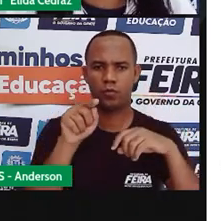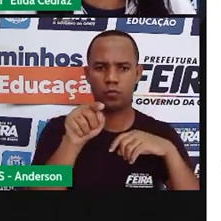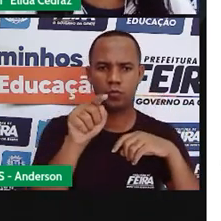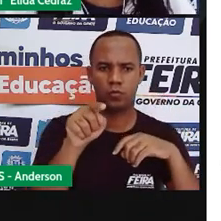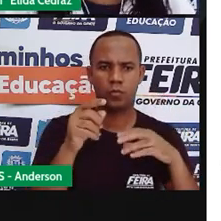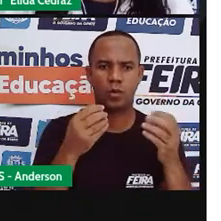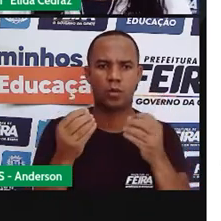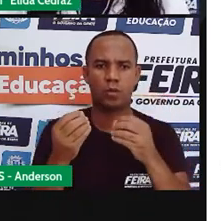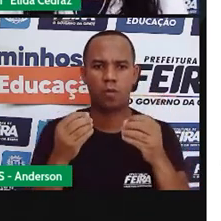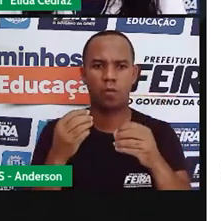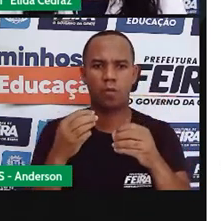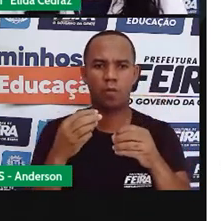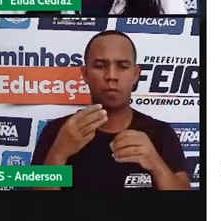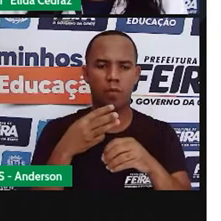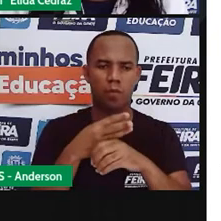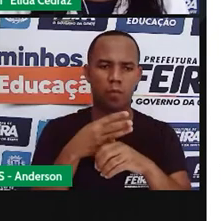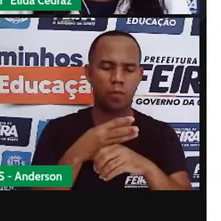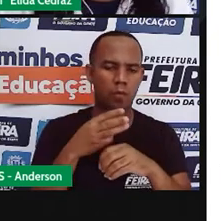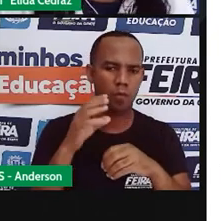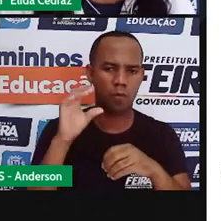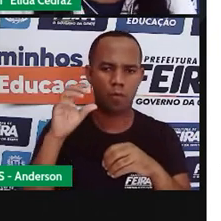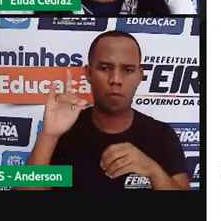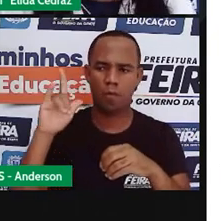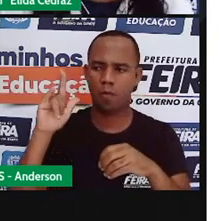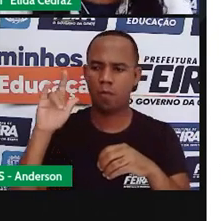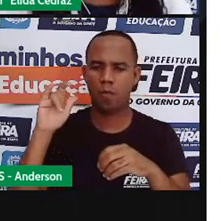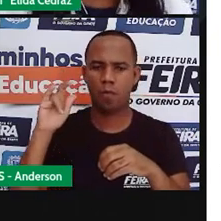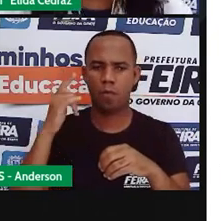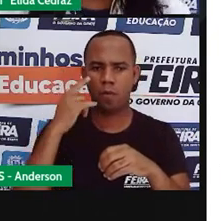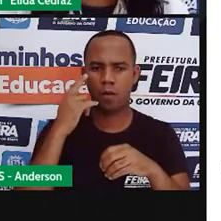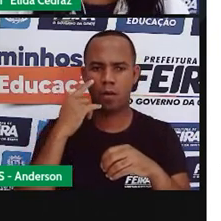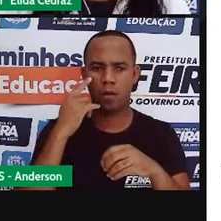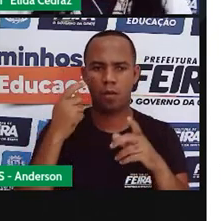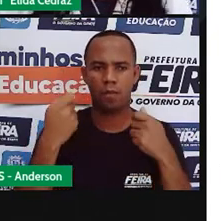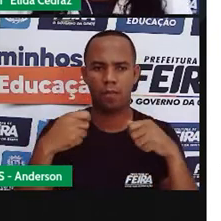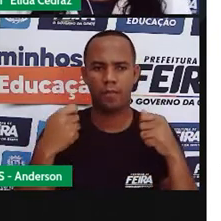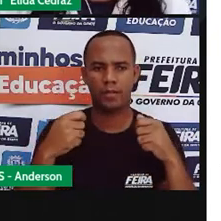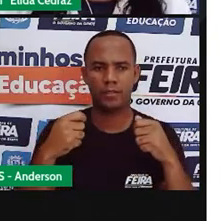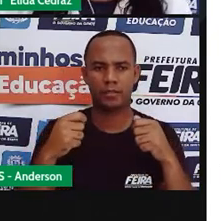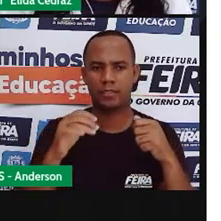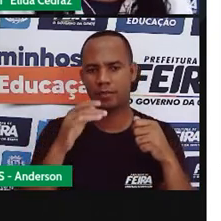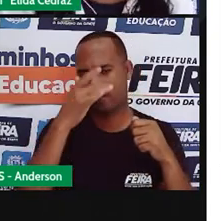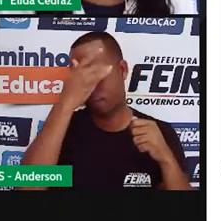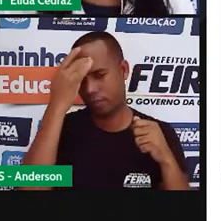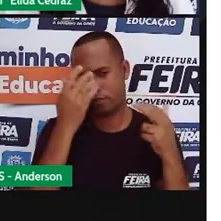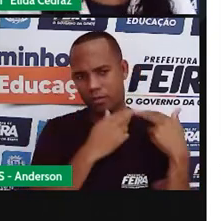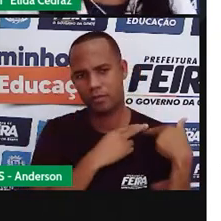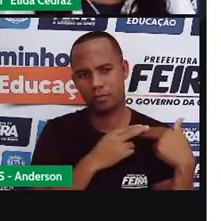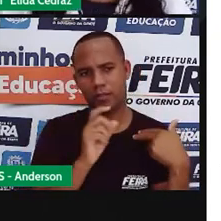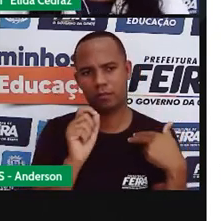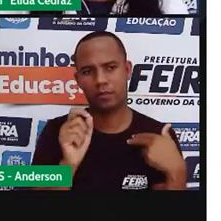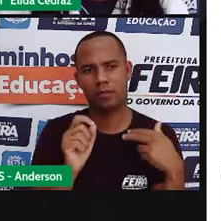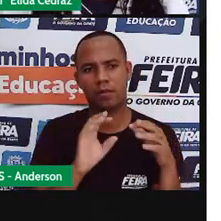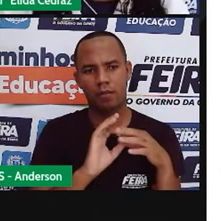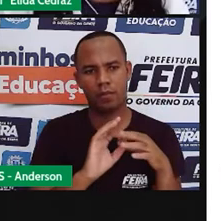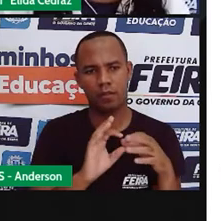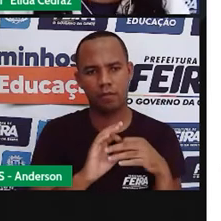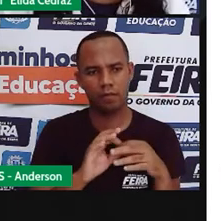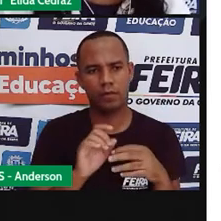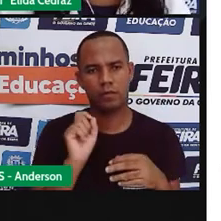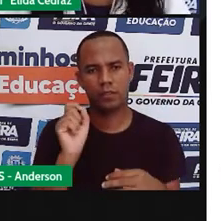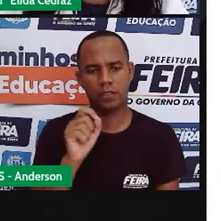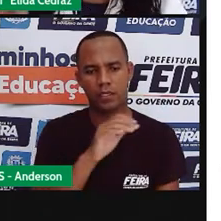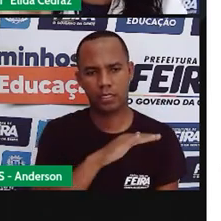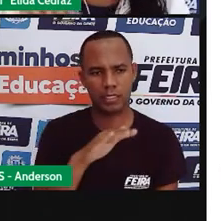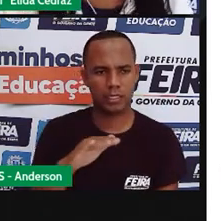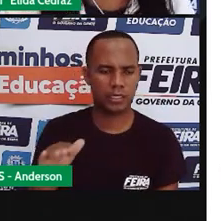Instagram da CEDUC ou da escola os responsáveis precisam autorizar não é só porque vocês são crianças